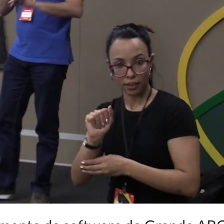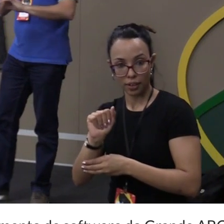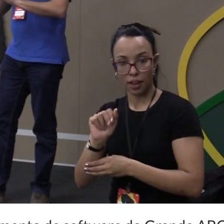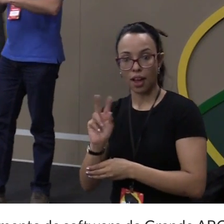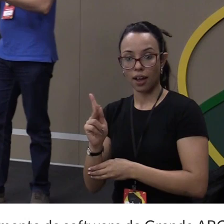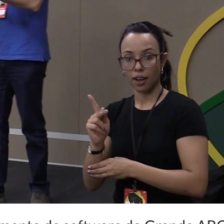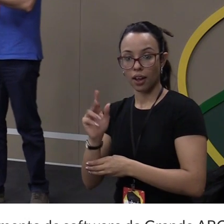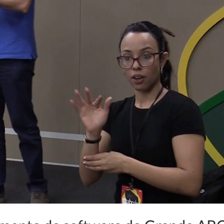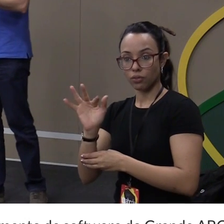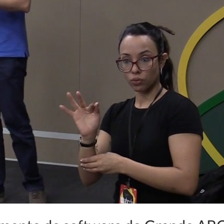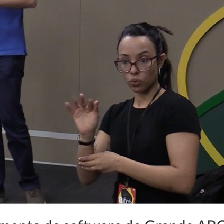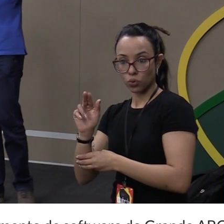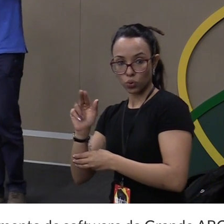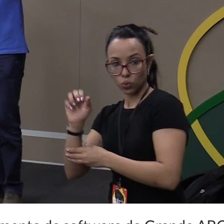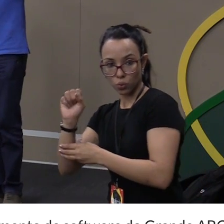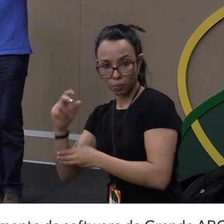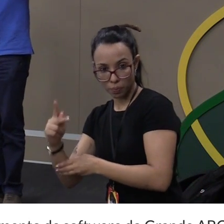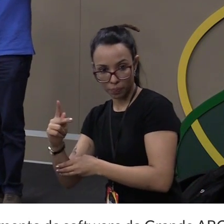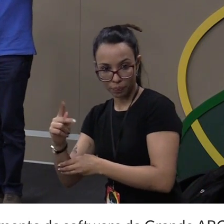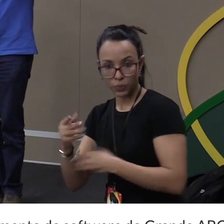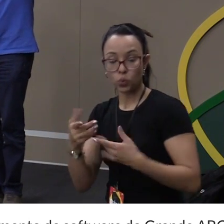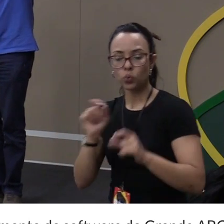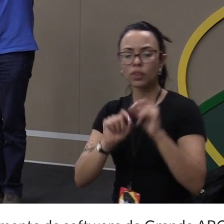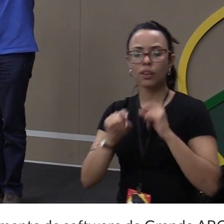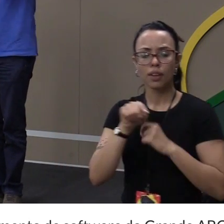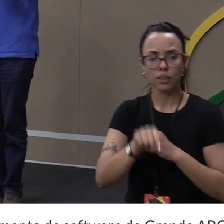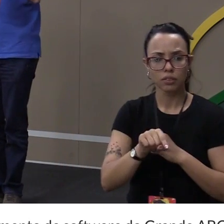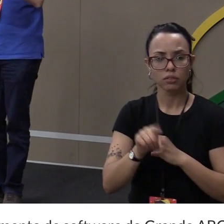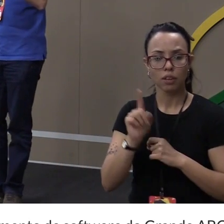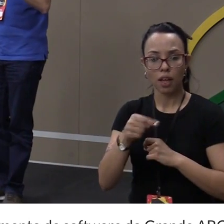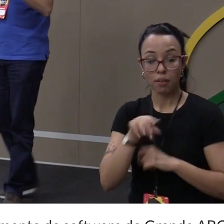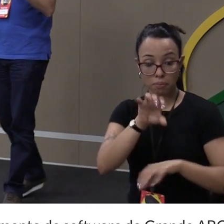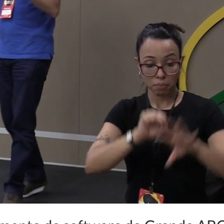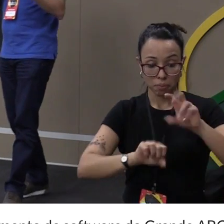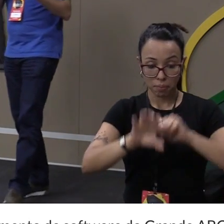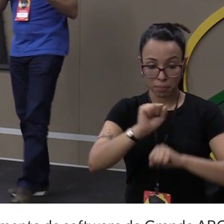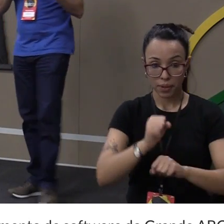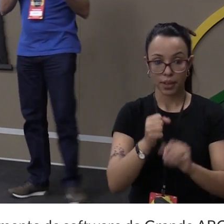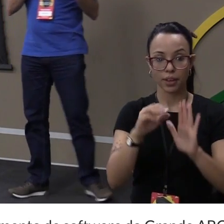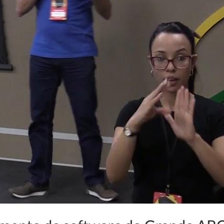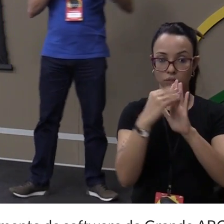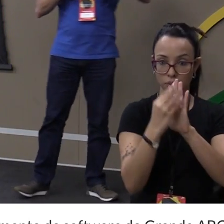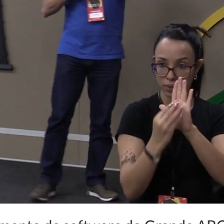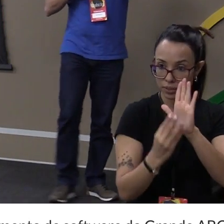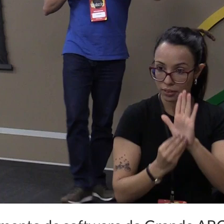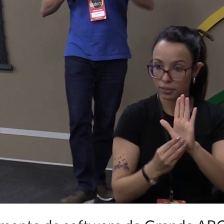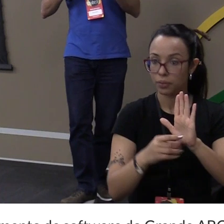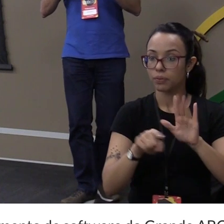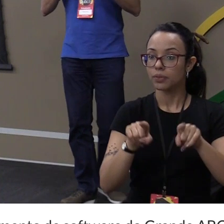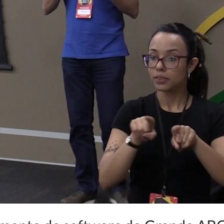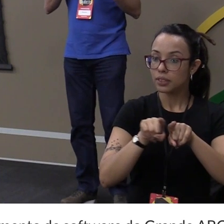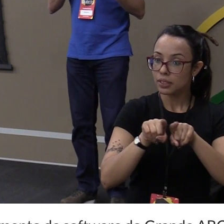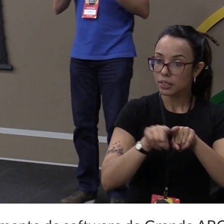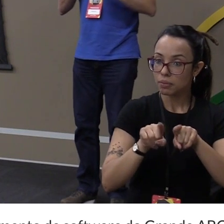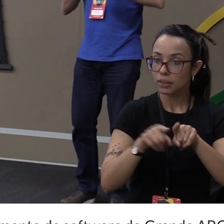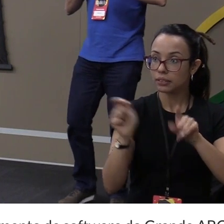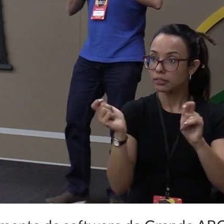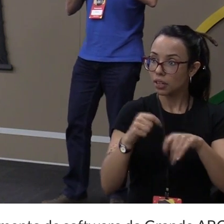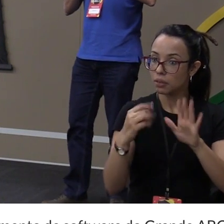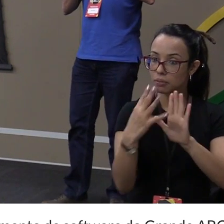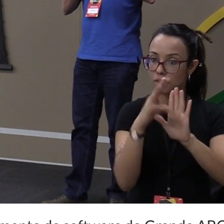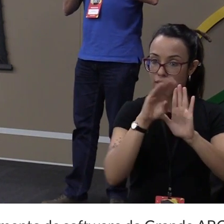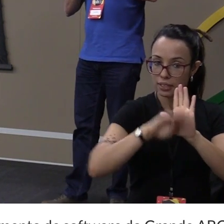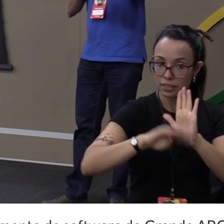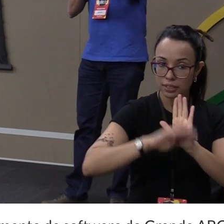obtém. O que é o parsing? É pegar as informações e conseguir extrair a informação de dentro desse... Por exemplo, você faz